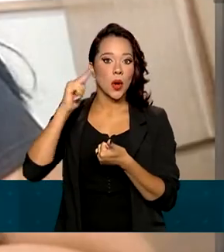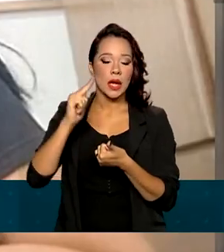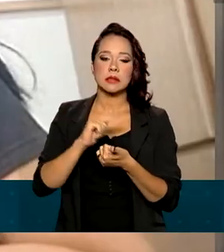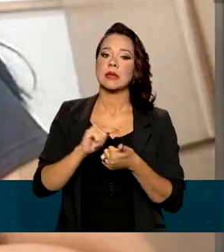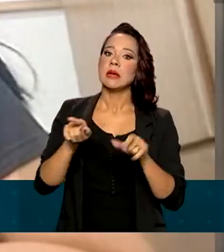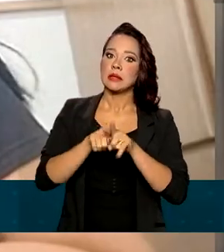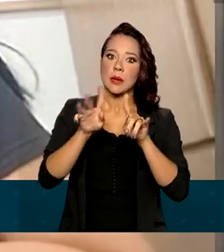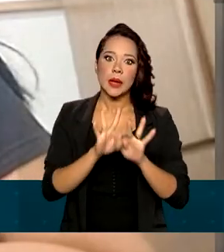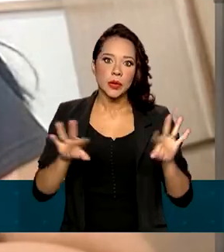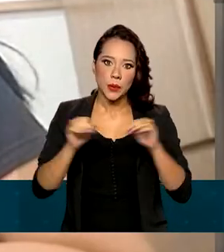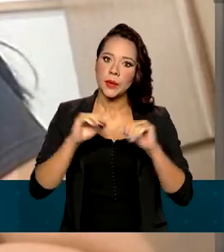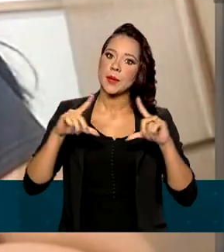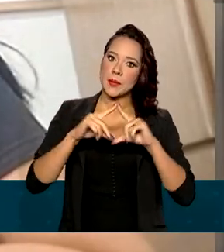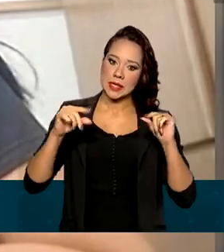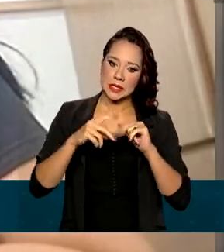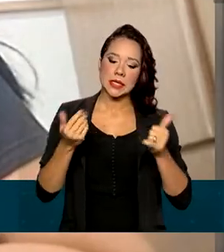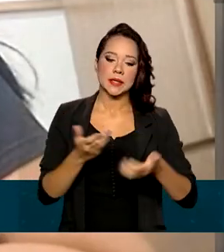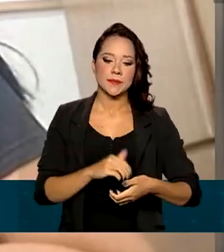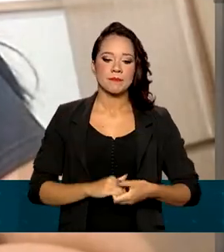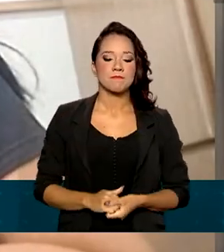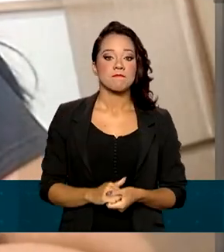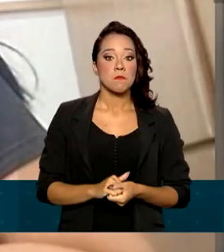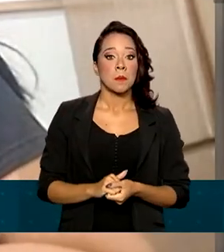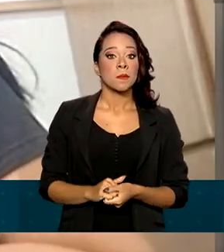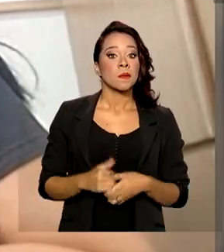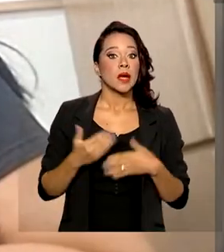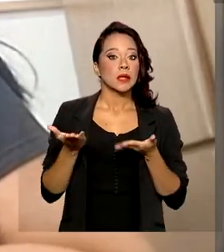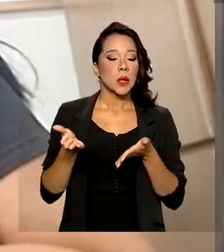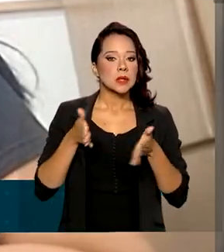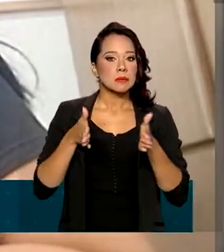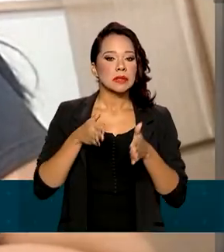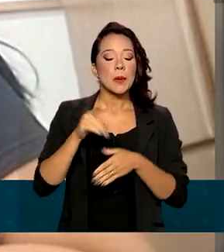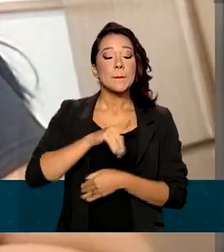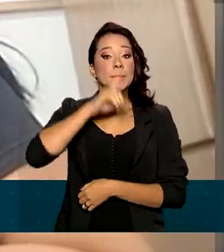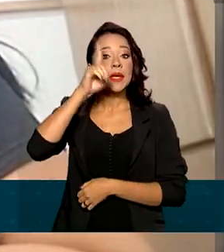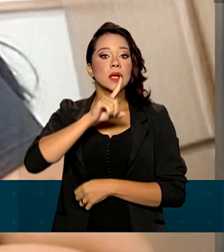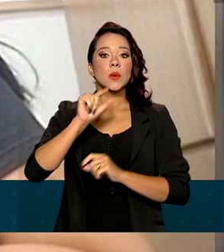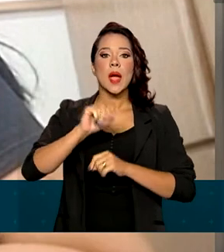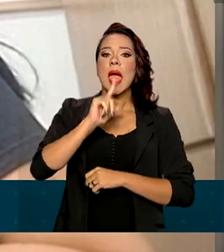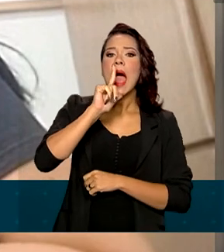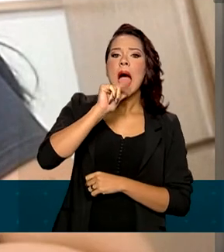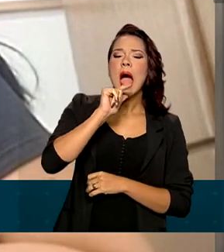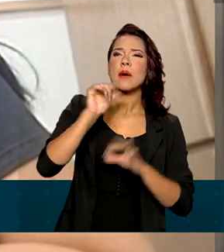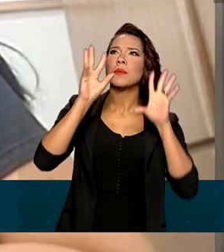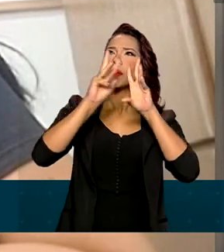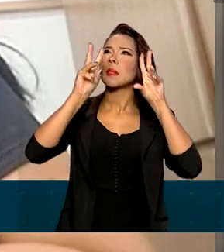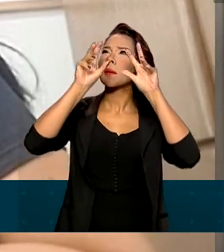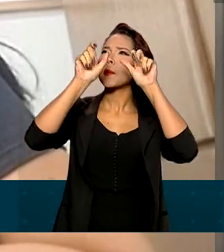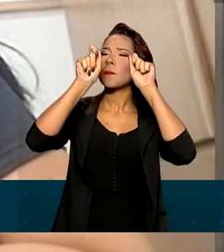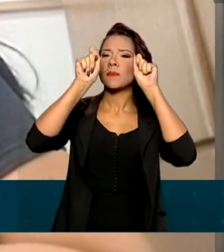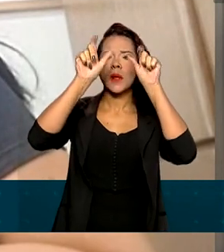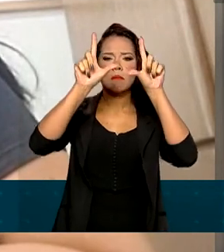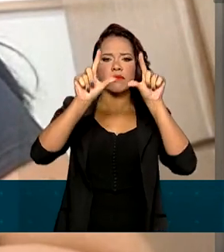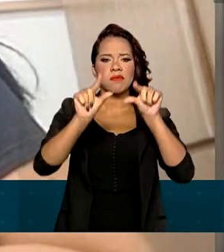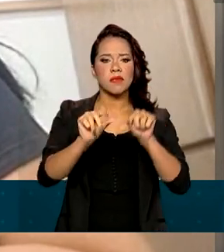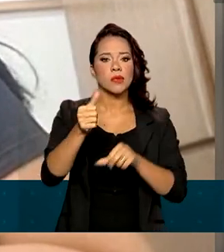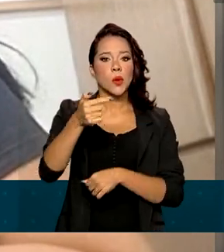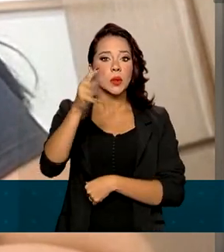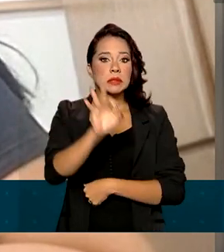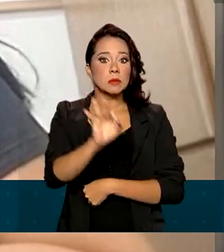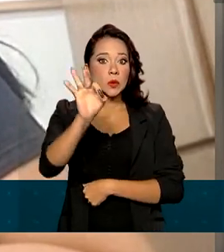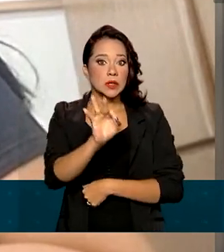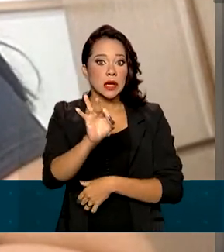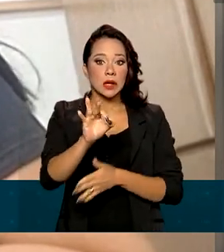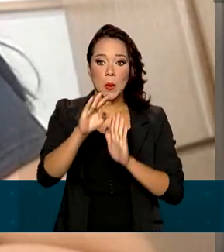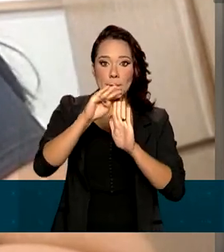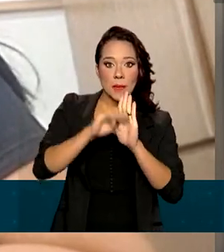além de todo o Distrito Federal. O vermelho é o grande perigo, é quando a umidade fica abaixo de 12%, já é considerado até